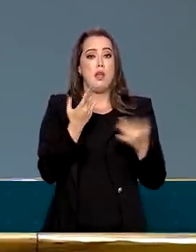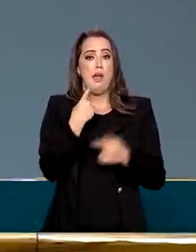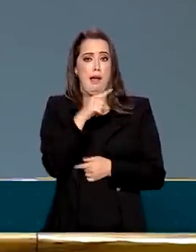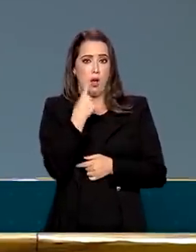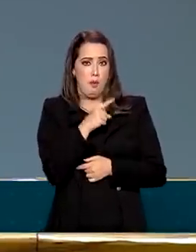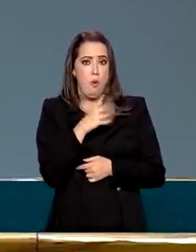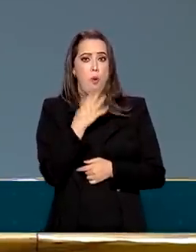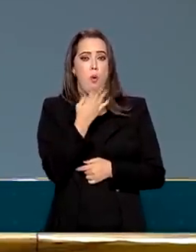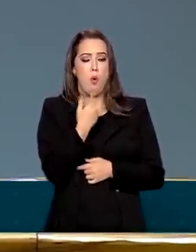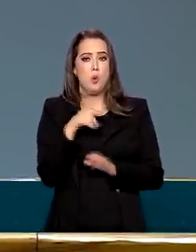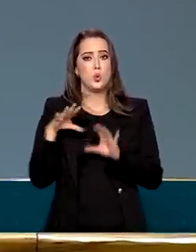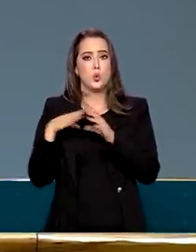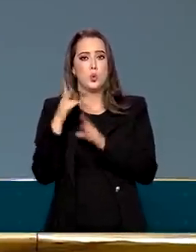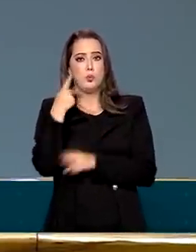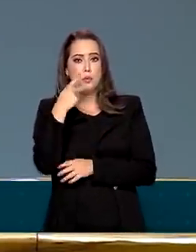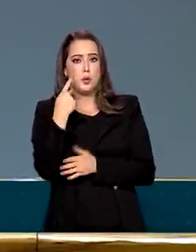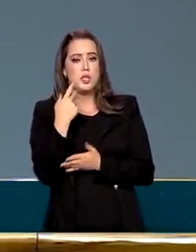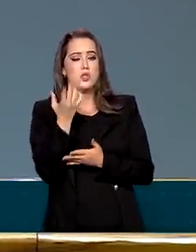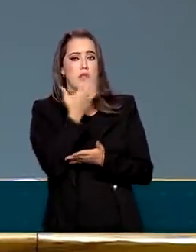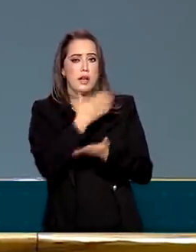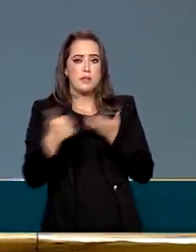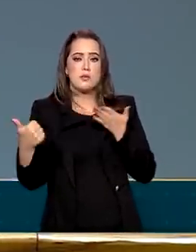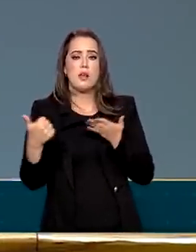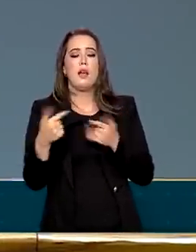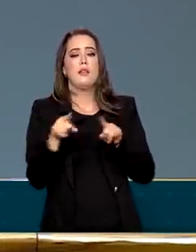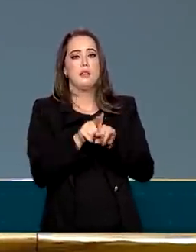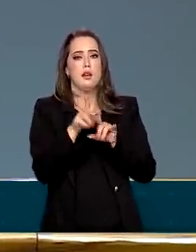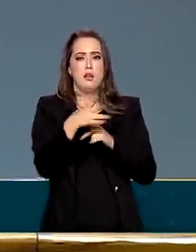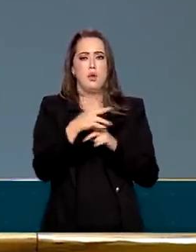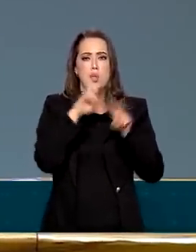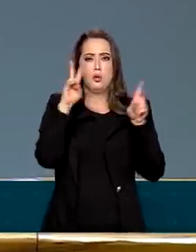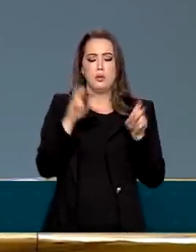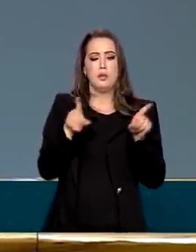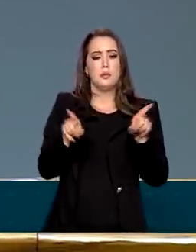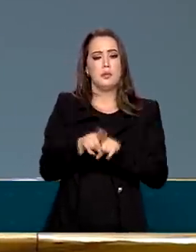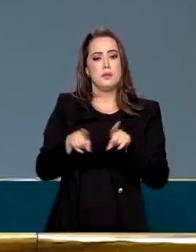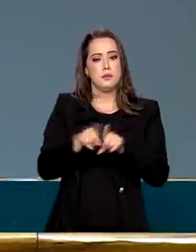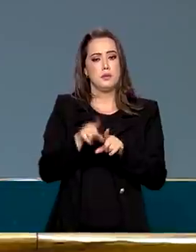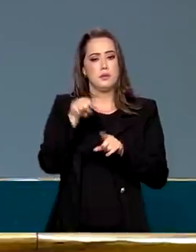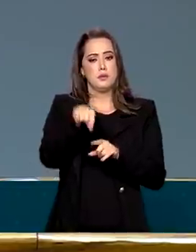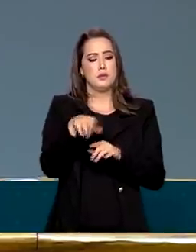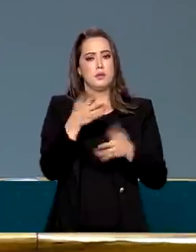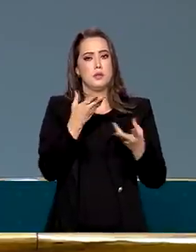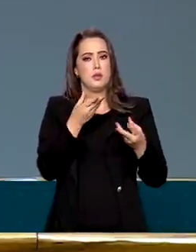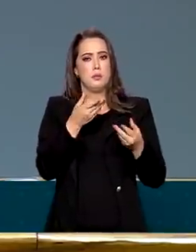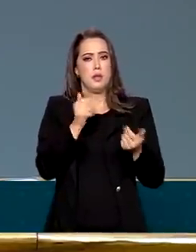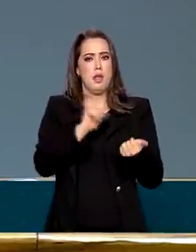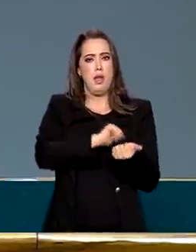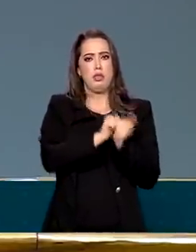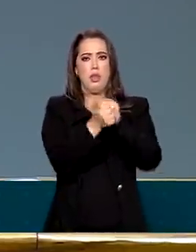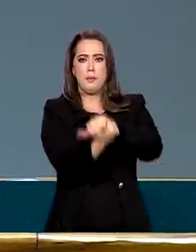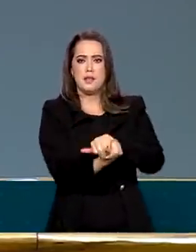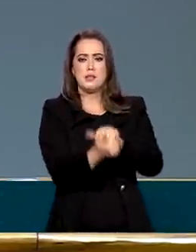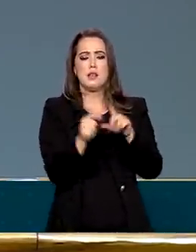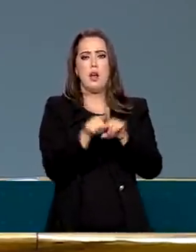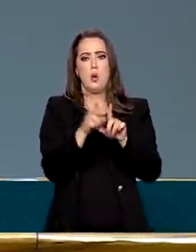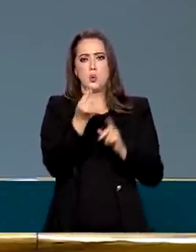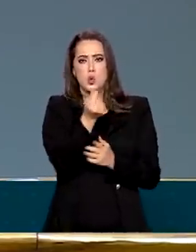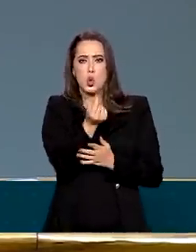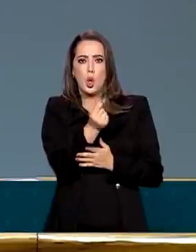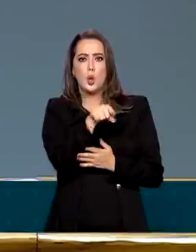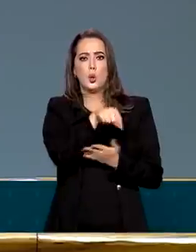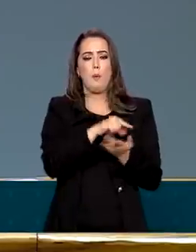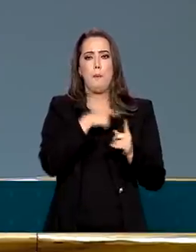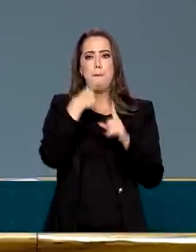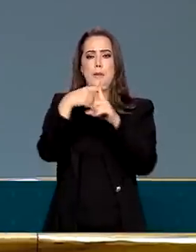tirar o senhor do cargo. E o senhor falou sobre a questão da manobra para conseguir, então, mais dinheiro